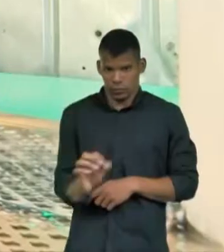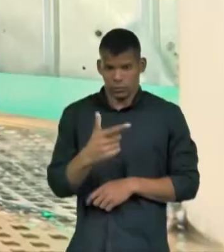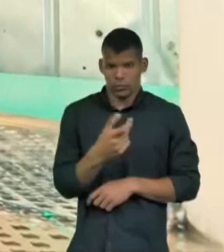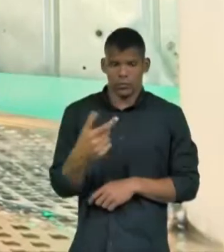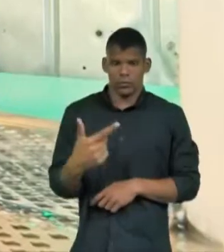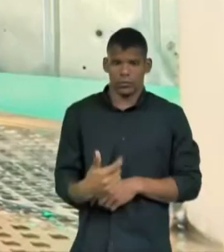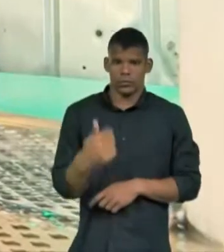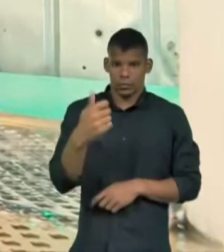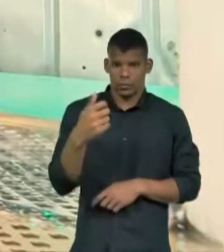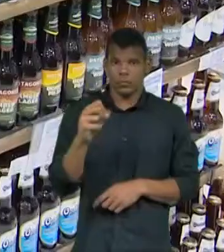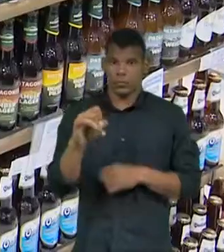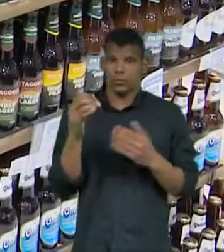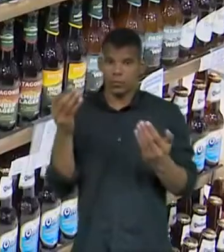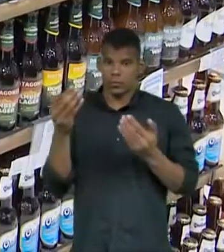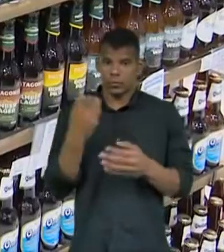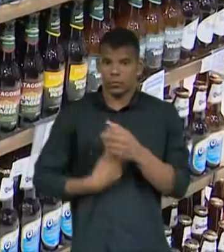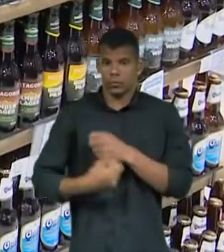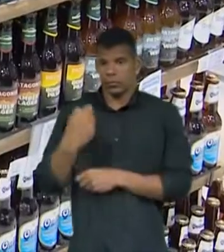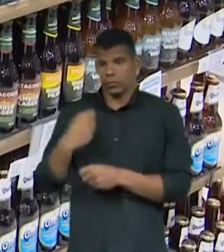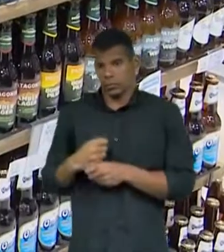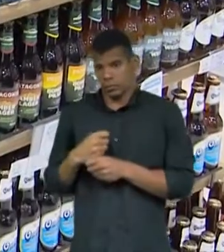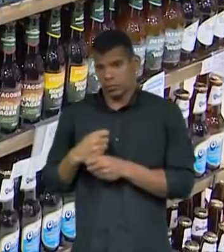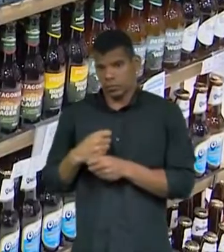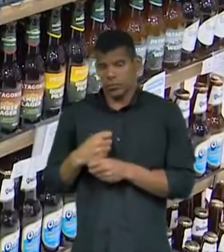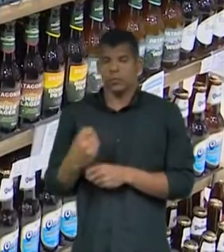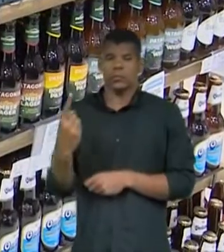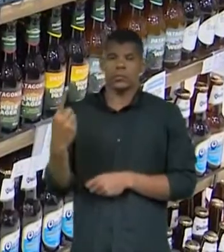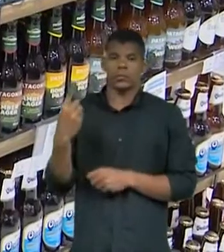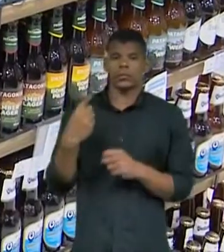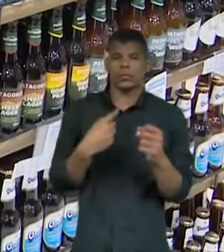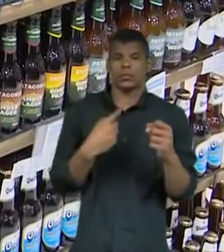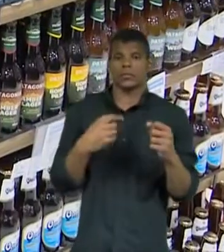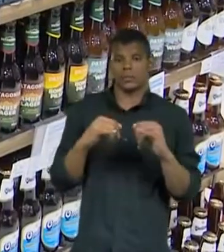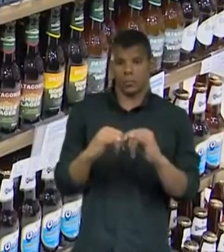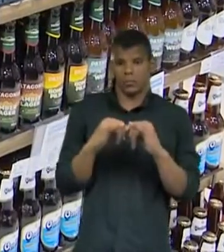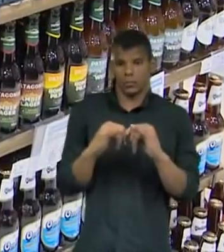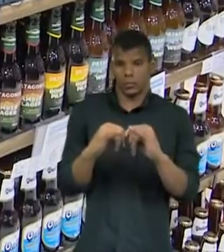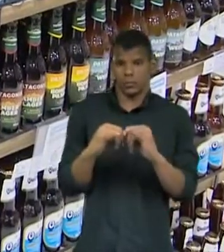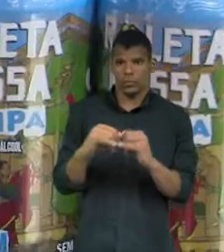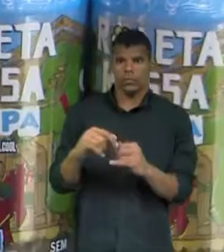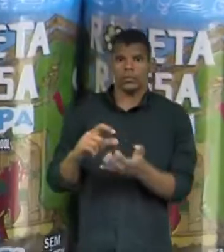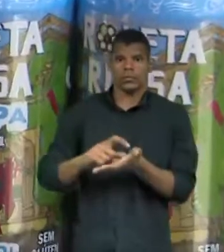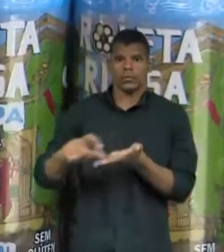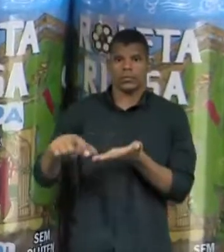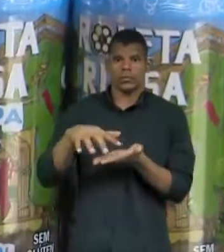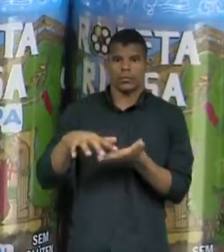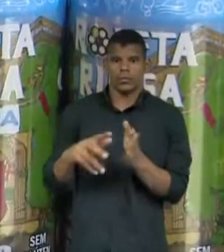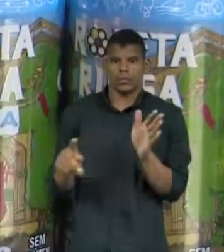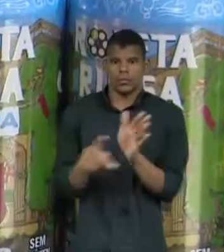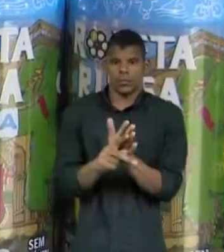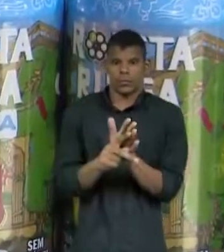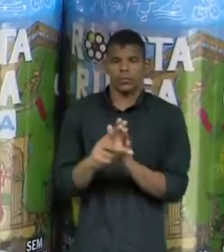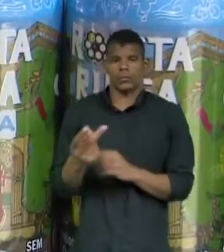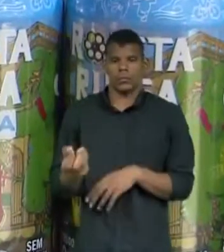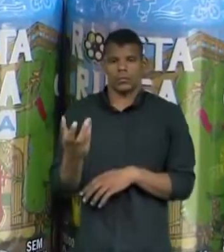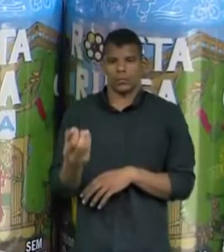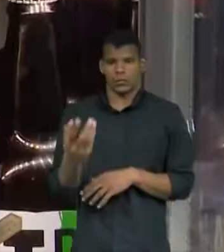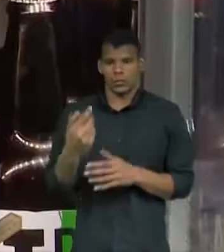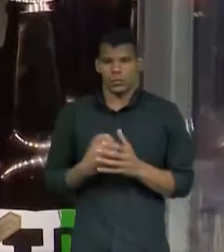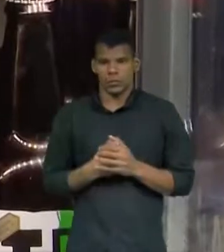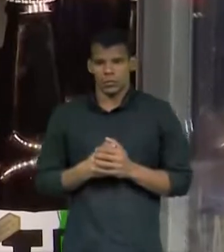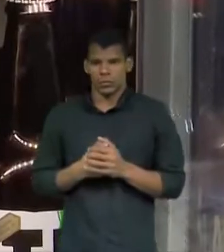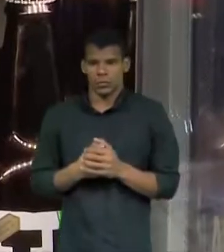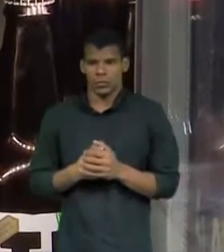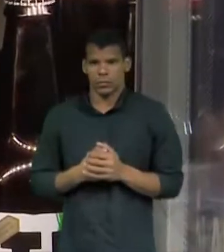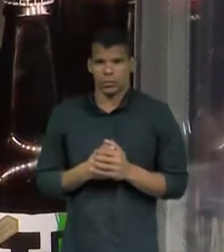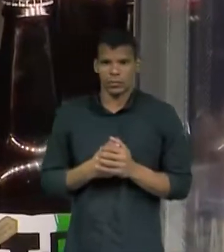comparação com o ano anterior. Esse supermercado resolveu investir em uma área exclusiva. Aqui são encontradas cervejas locais